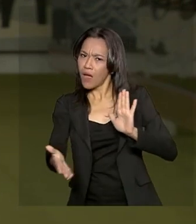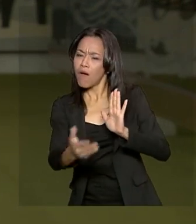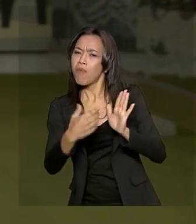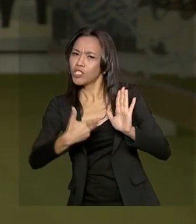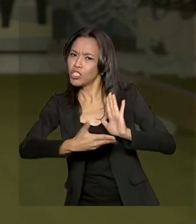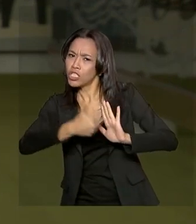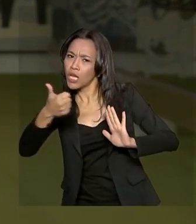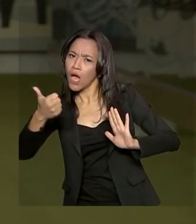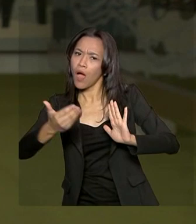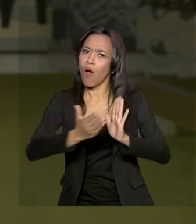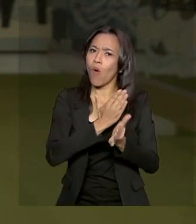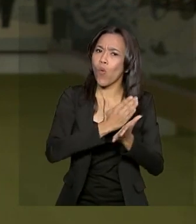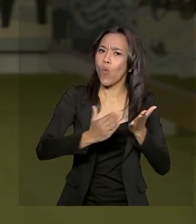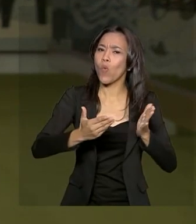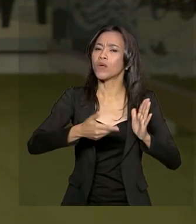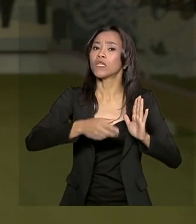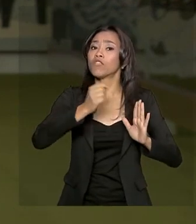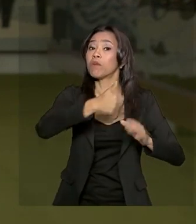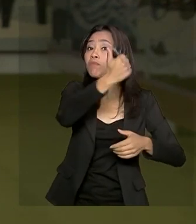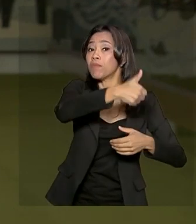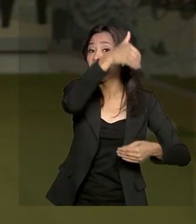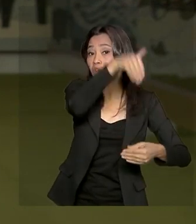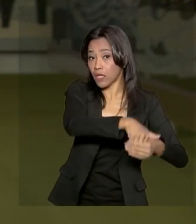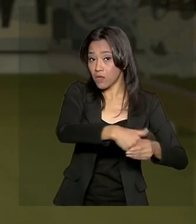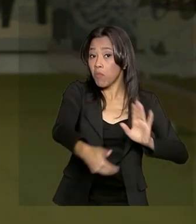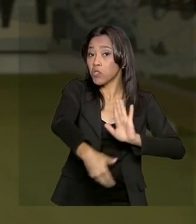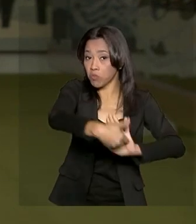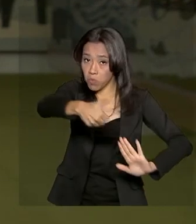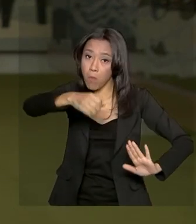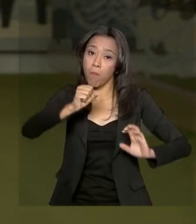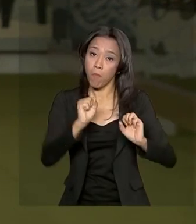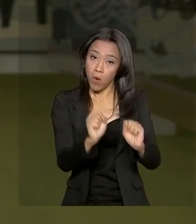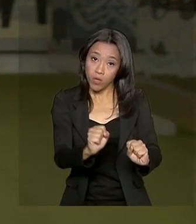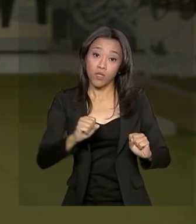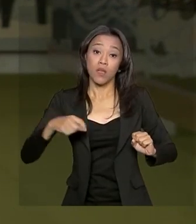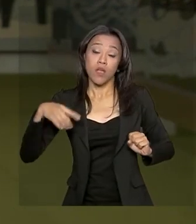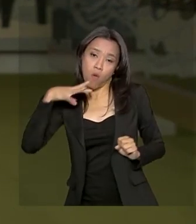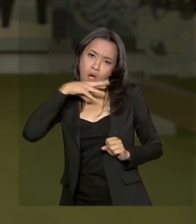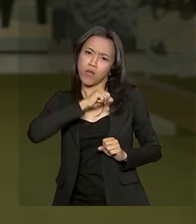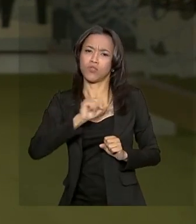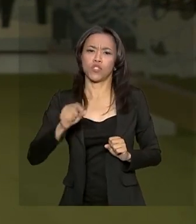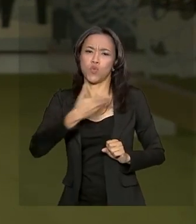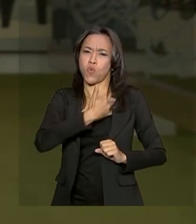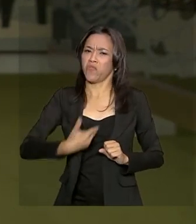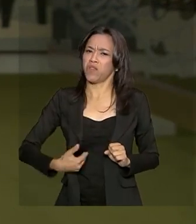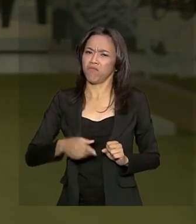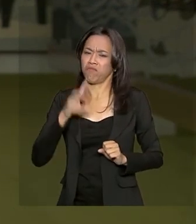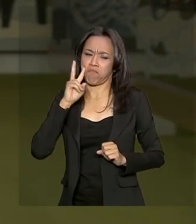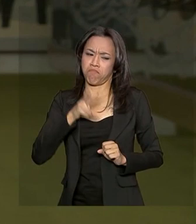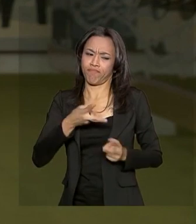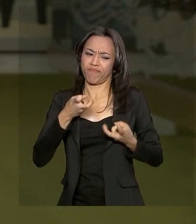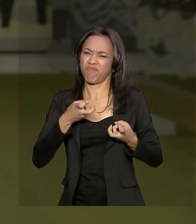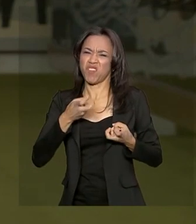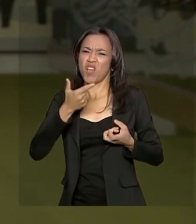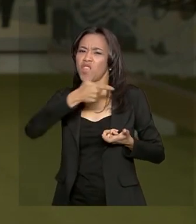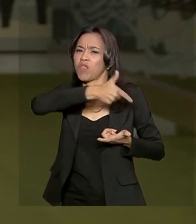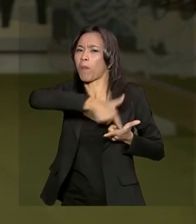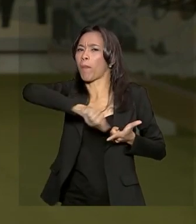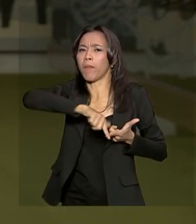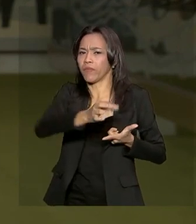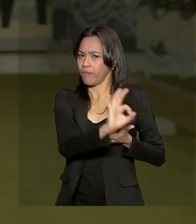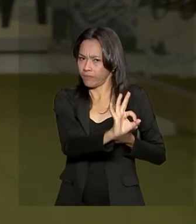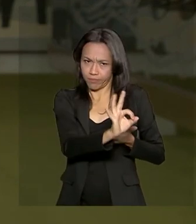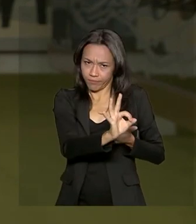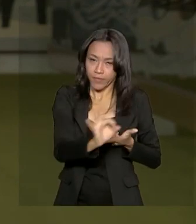aprovado em primeiro turno. O governo acha que não vai encontrar dificuldade nessa fase, por isso espera que o texto chegue ao Senado já na semana que vem,